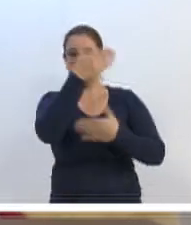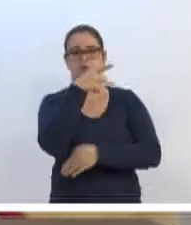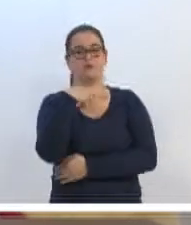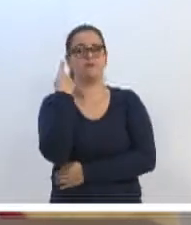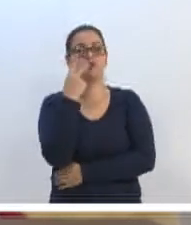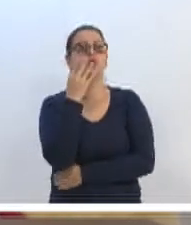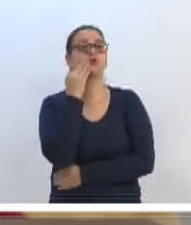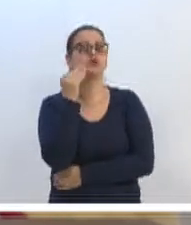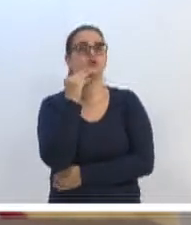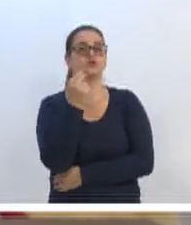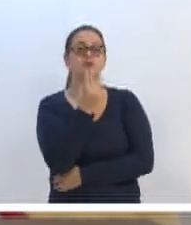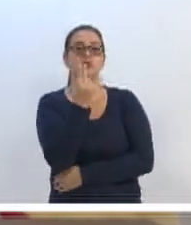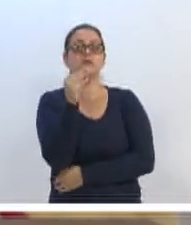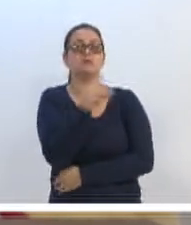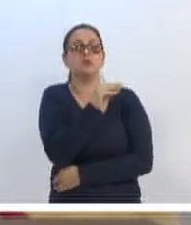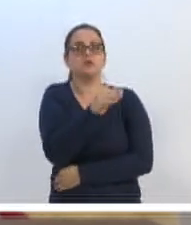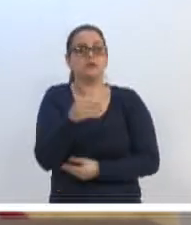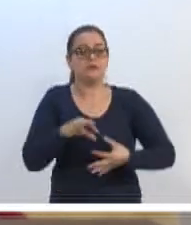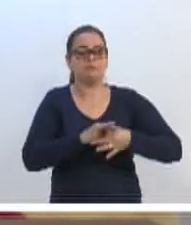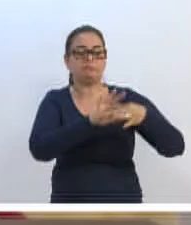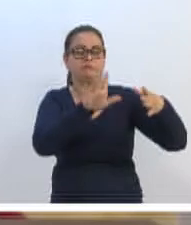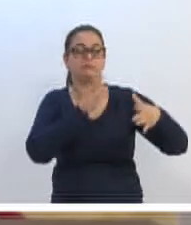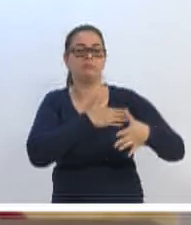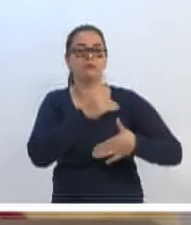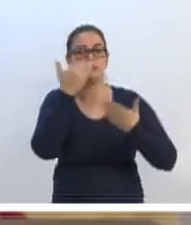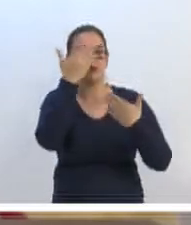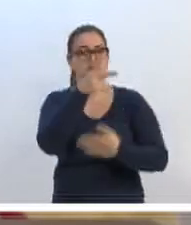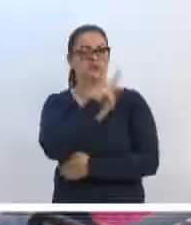pelos dois minutos concedidos e agradeço ao presidente por ir essa tarde de hoje. Obrigado. Obrigado. Obrigado.